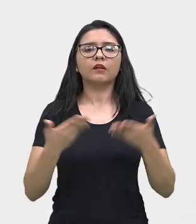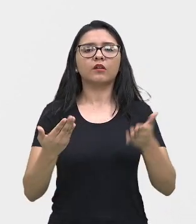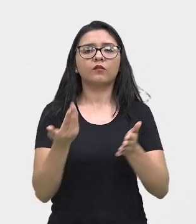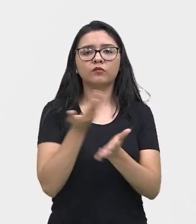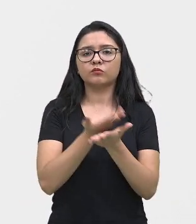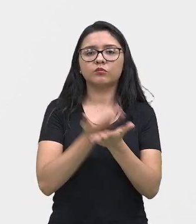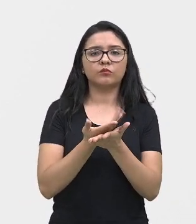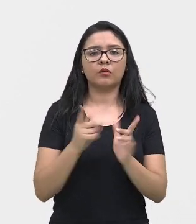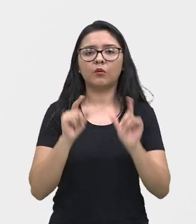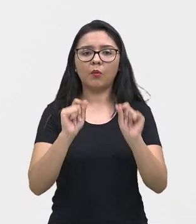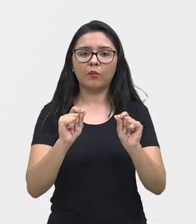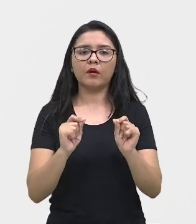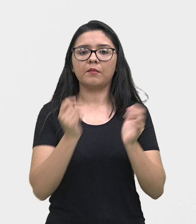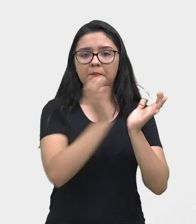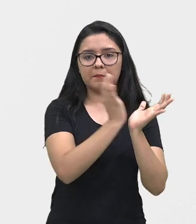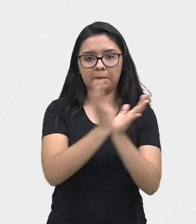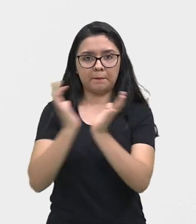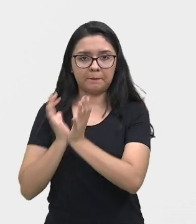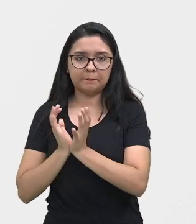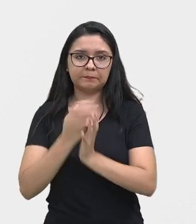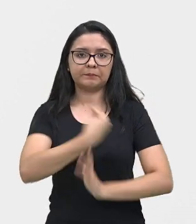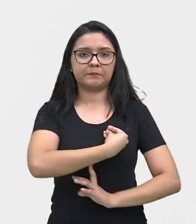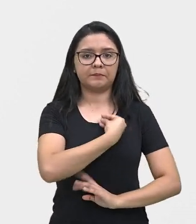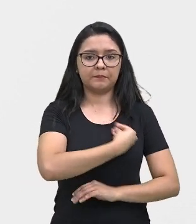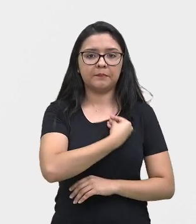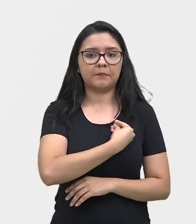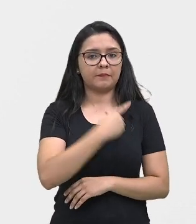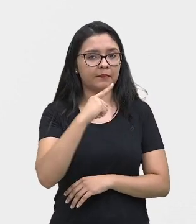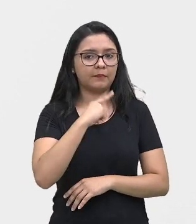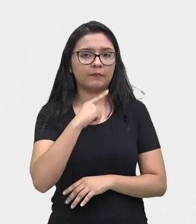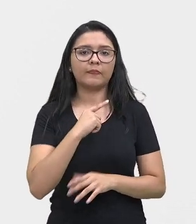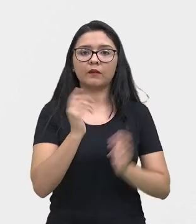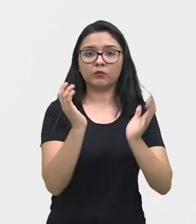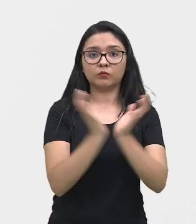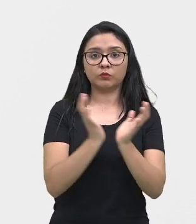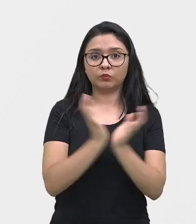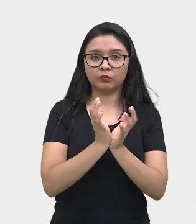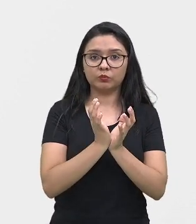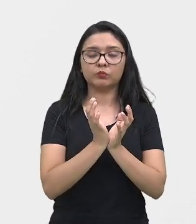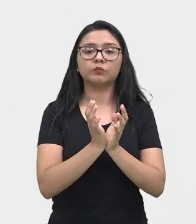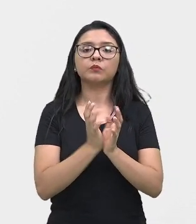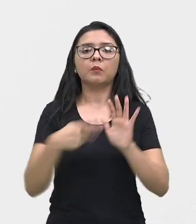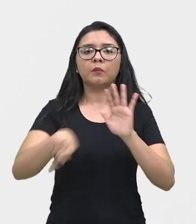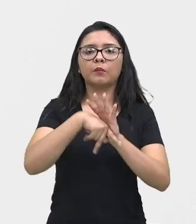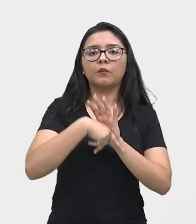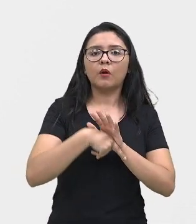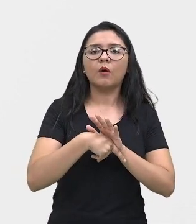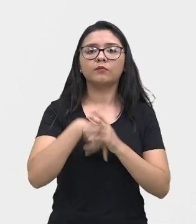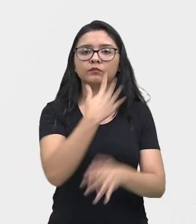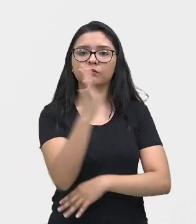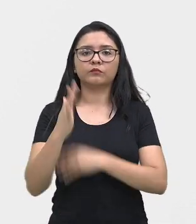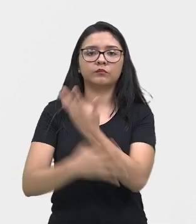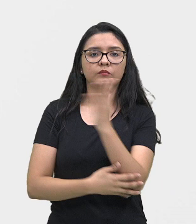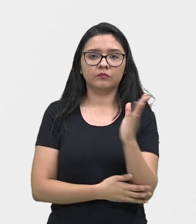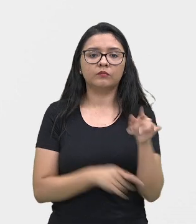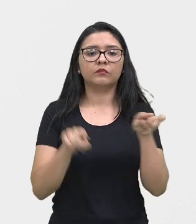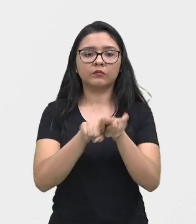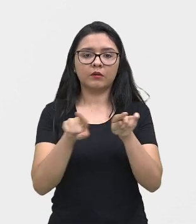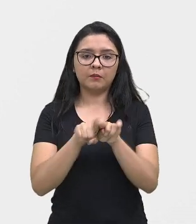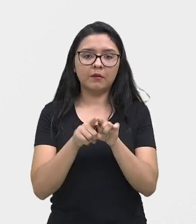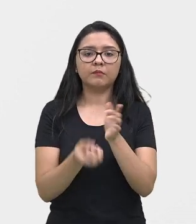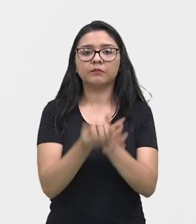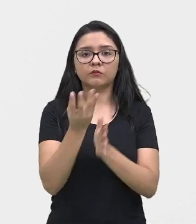estudar sobre a classificação dos seres vivos, dos reinos da natureza e reprodução das